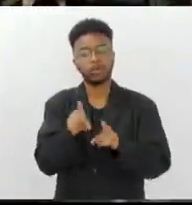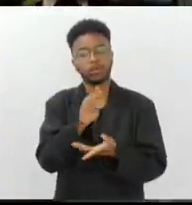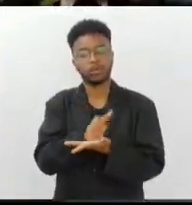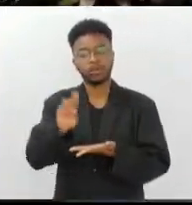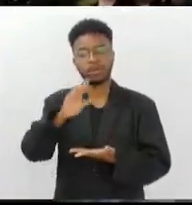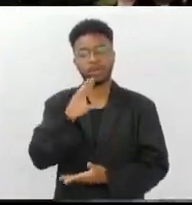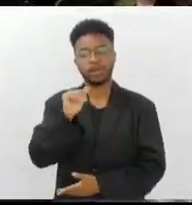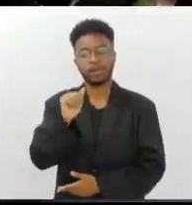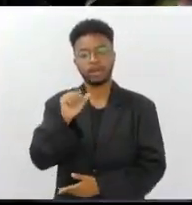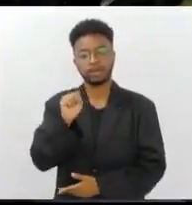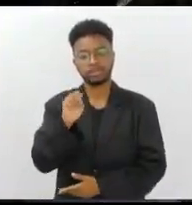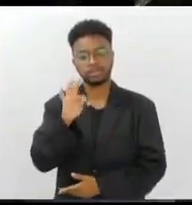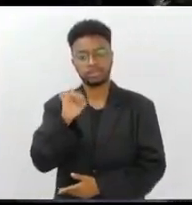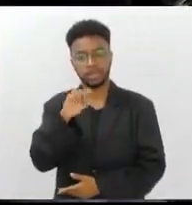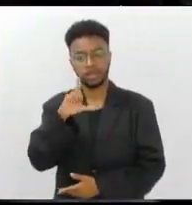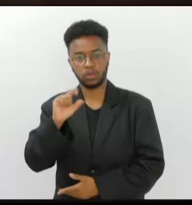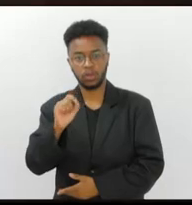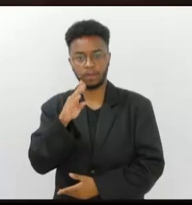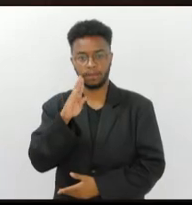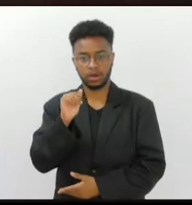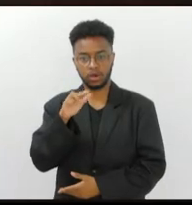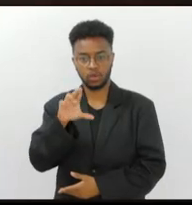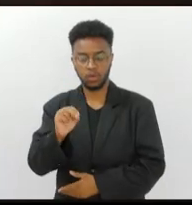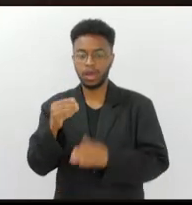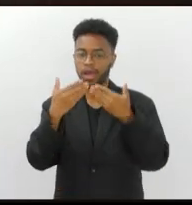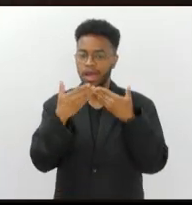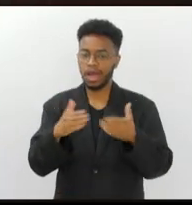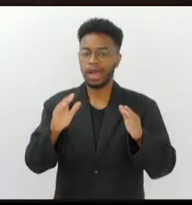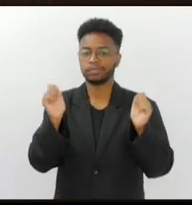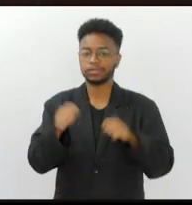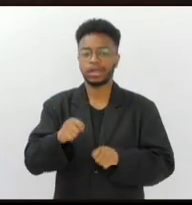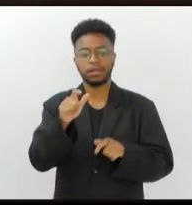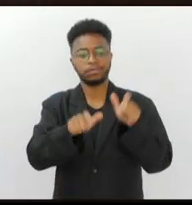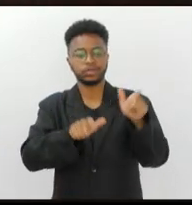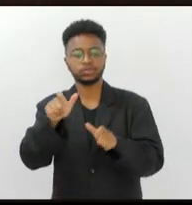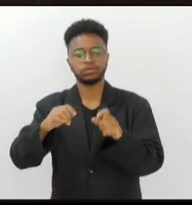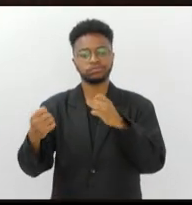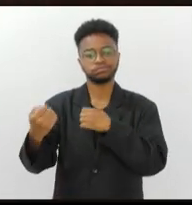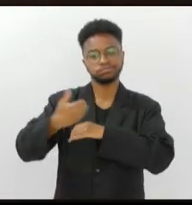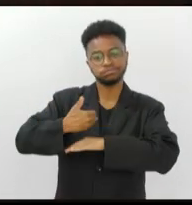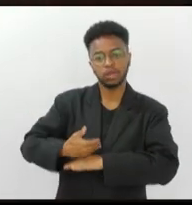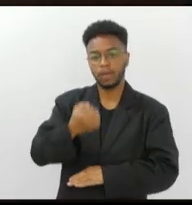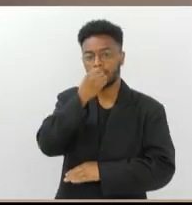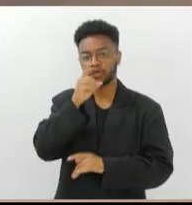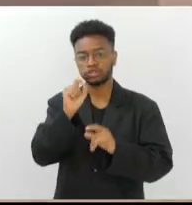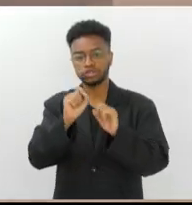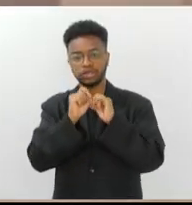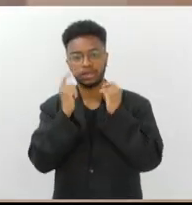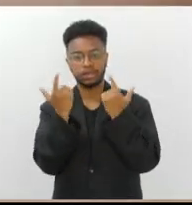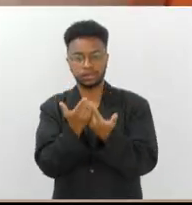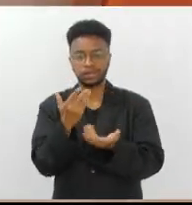Castelo Branco abre as portas para a população. O Bom Dia Lerge começa agora.